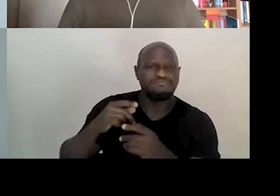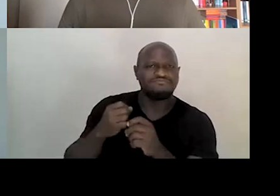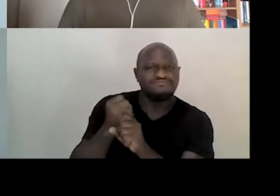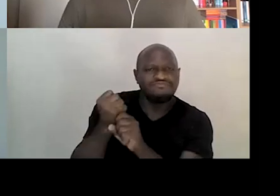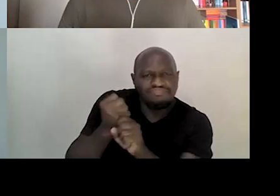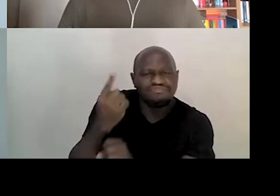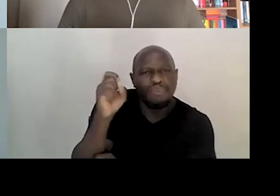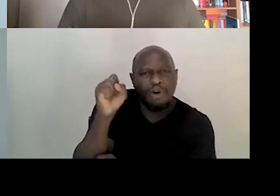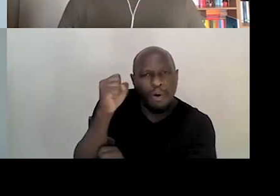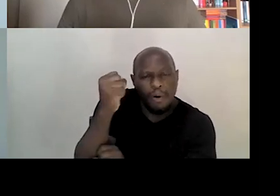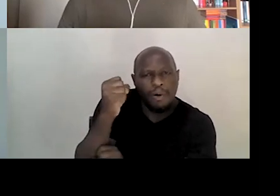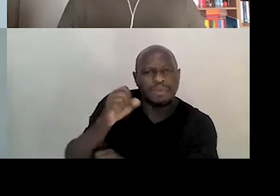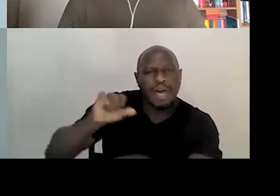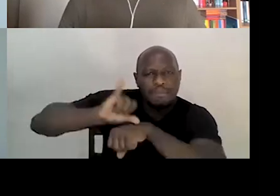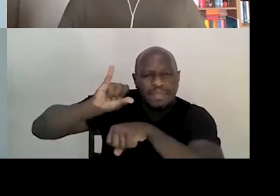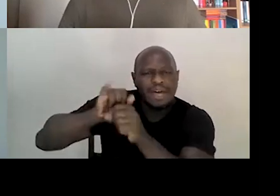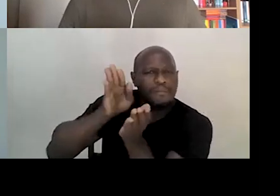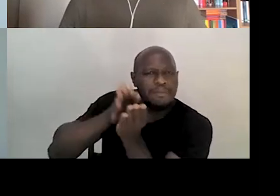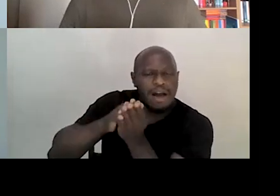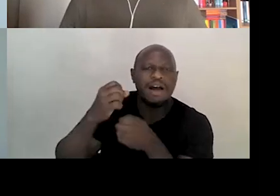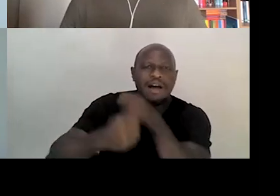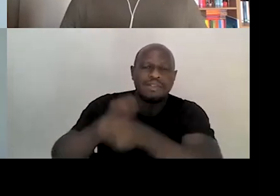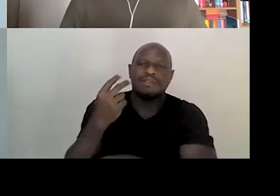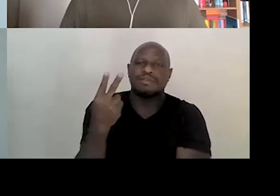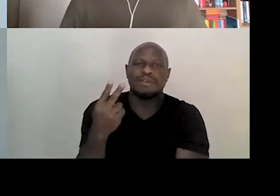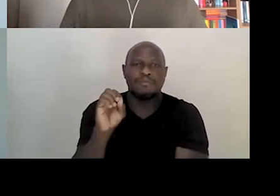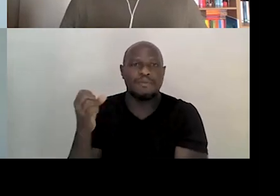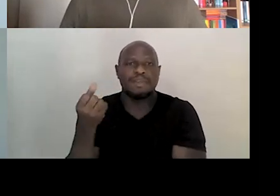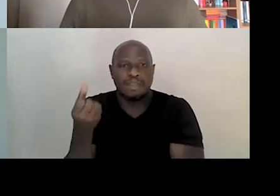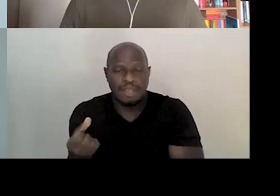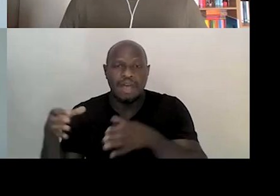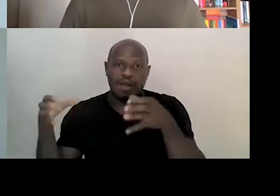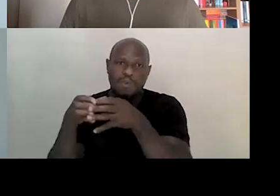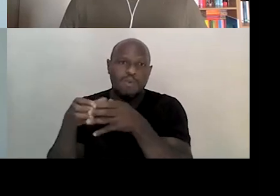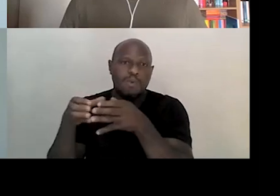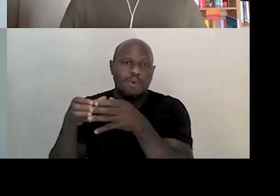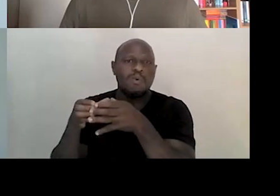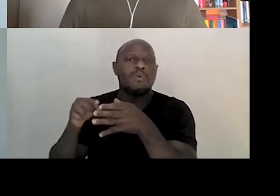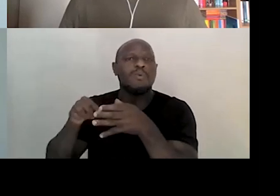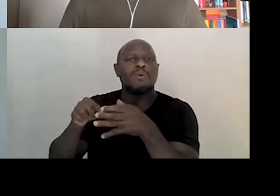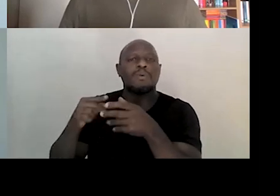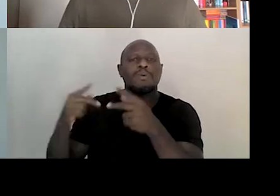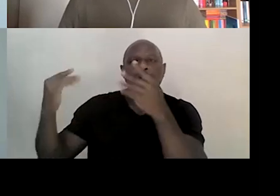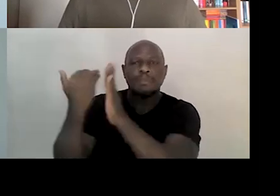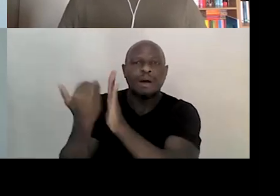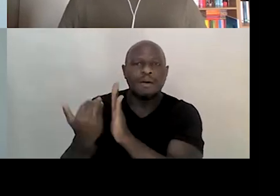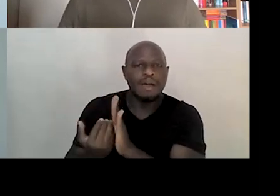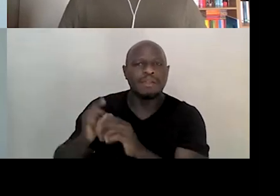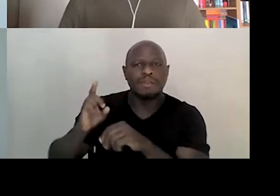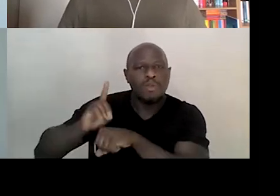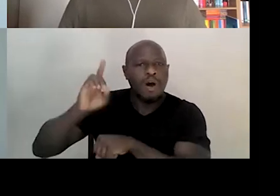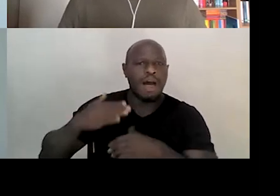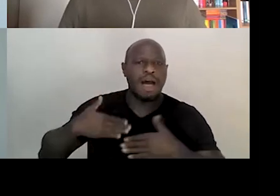capital pernambucana. E desde 2006, integra o elenco do programa Doutores da Alegria, onde atualmente é